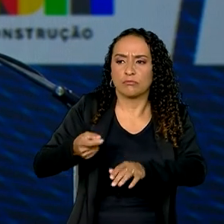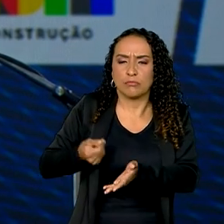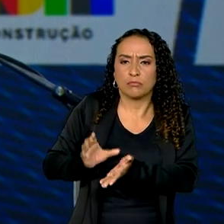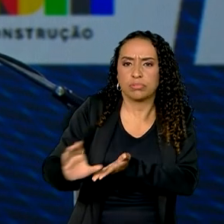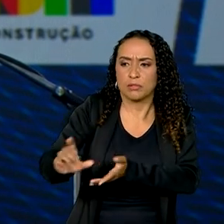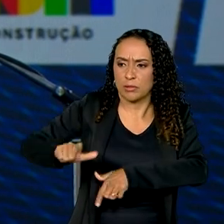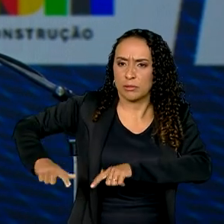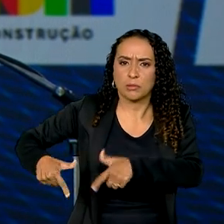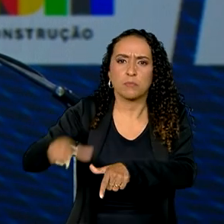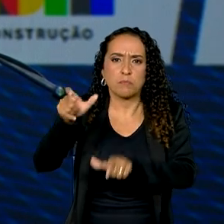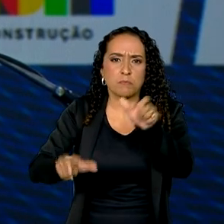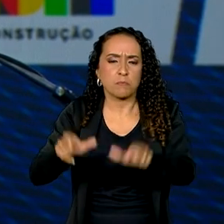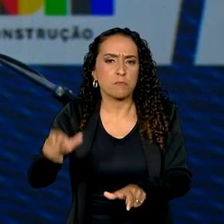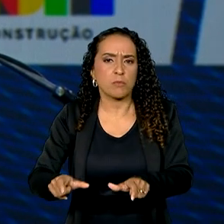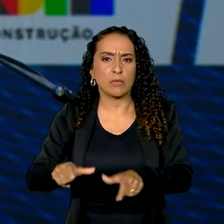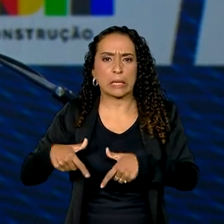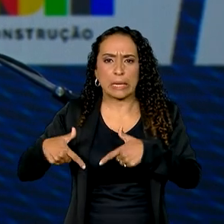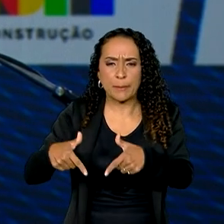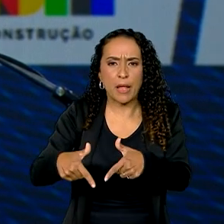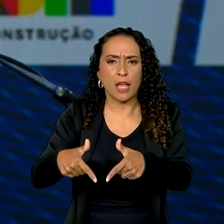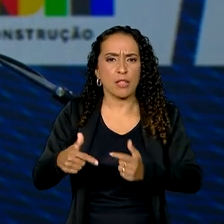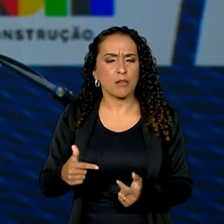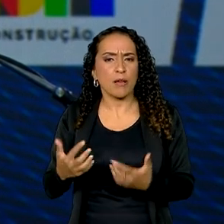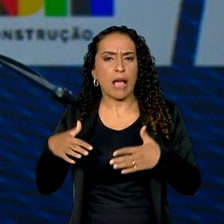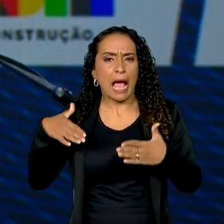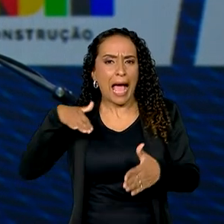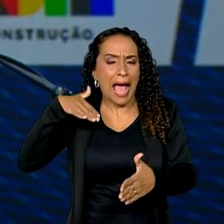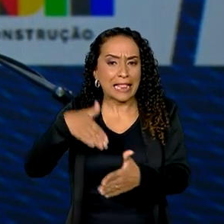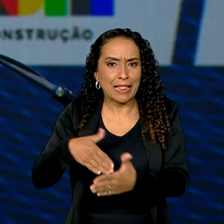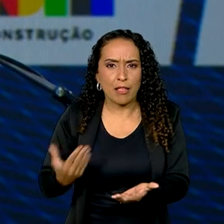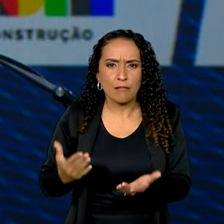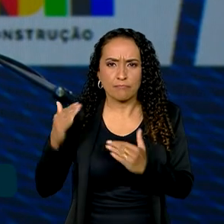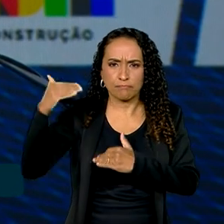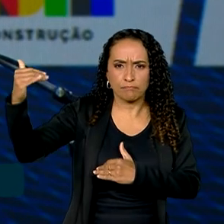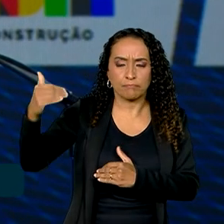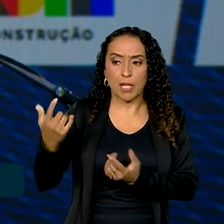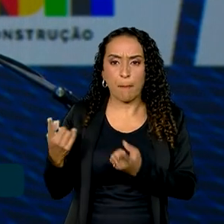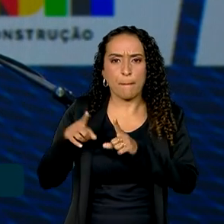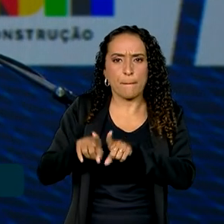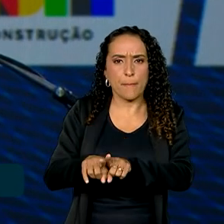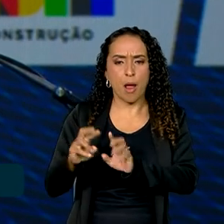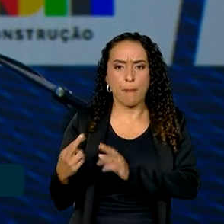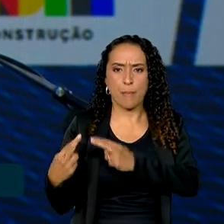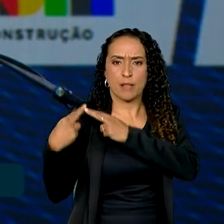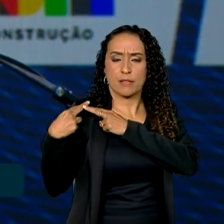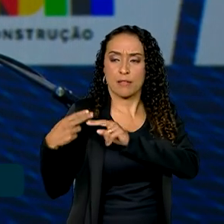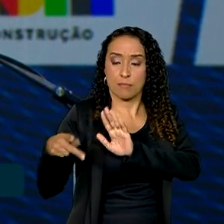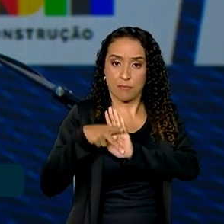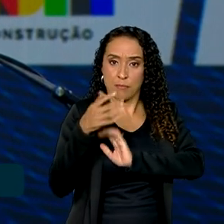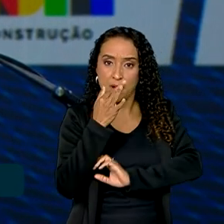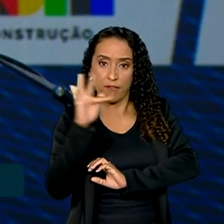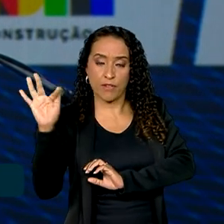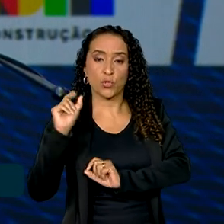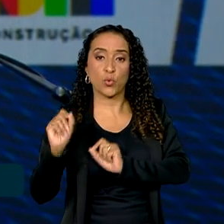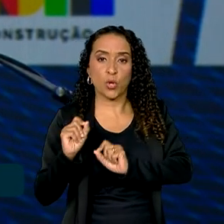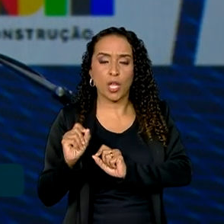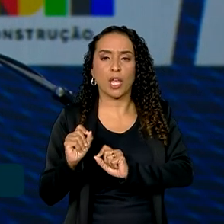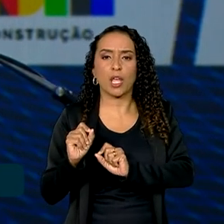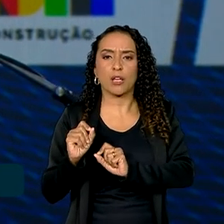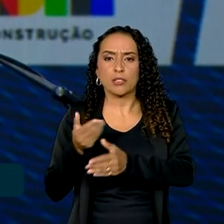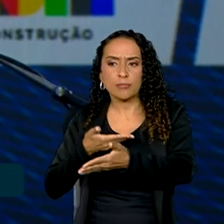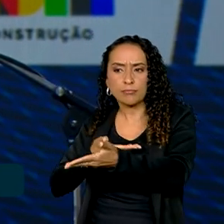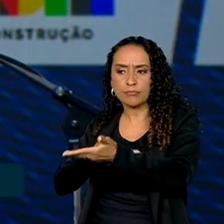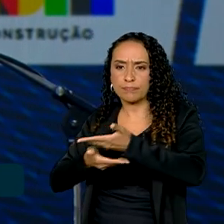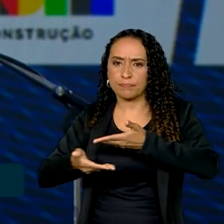operários trabalharam para chegar a esse êxito. E essa parceria representa para a França uma transferência